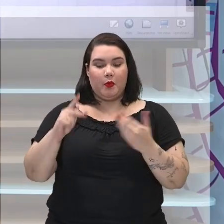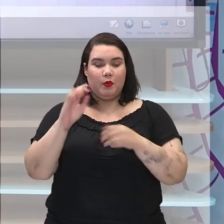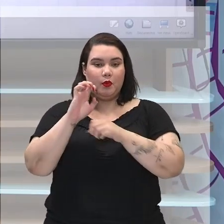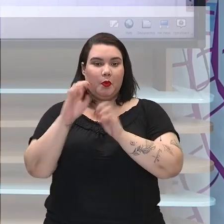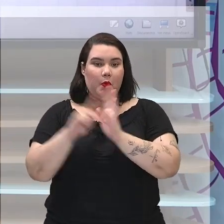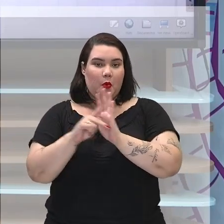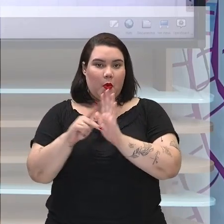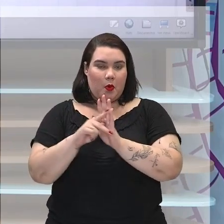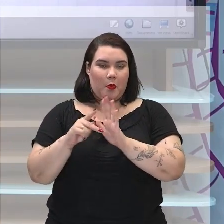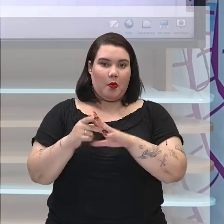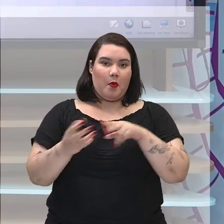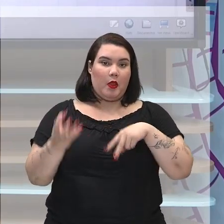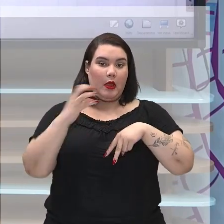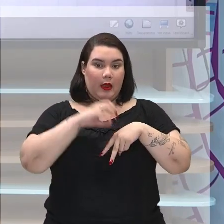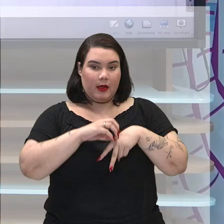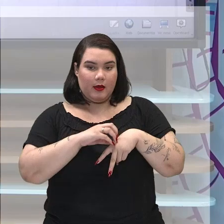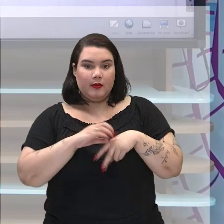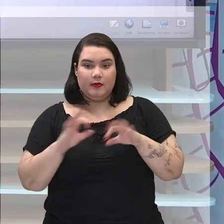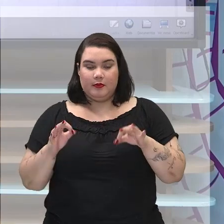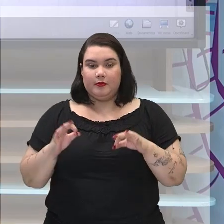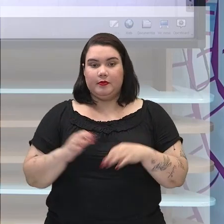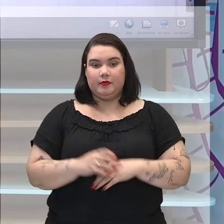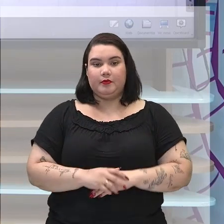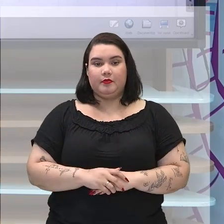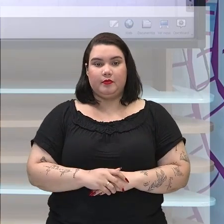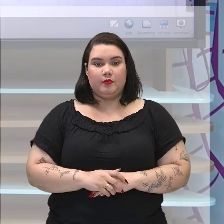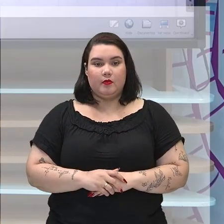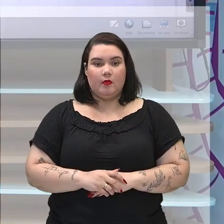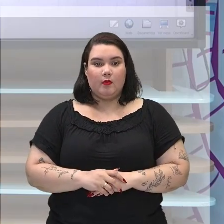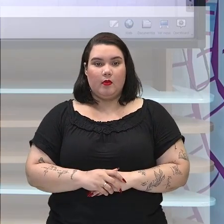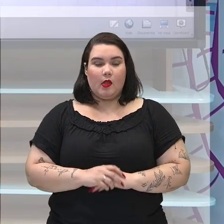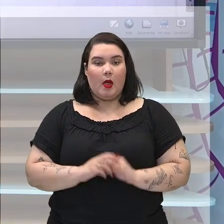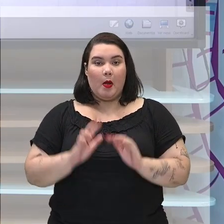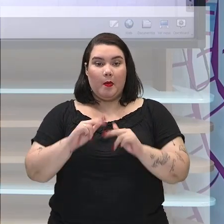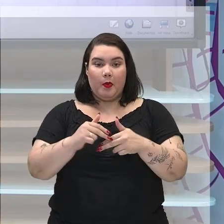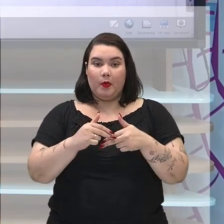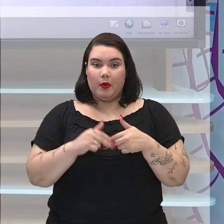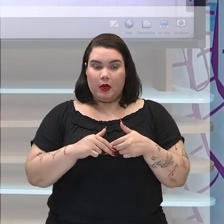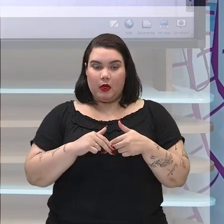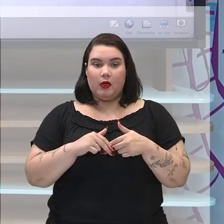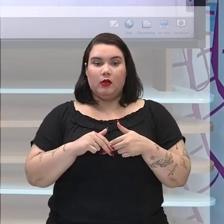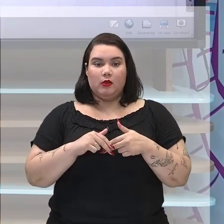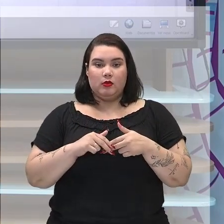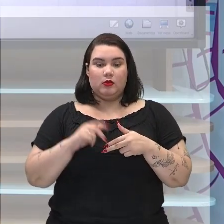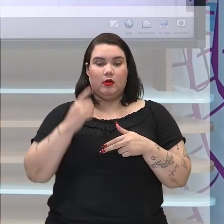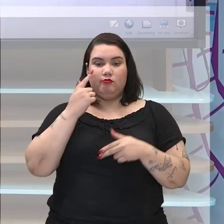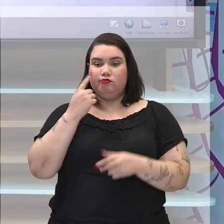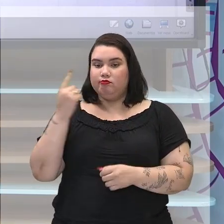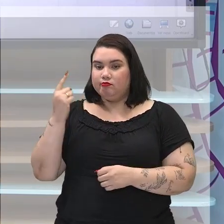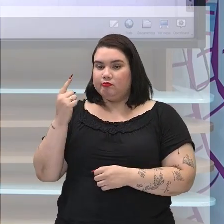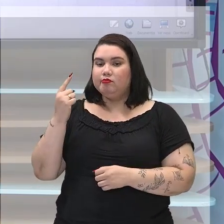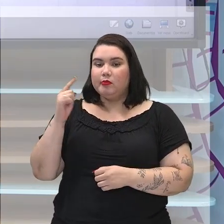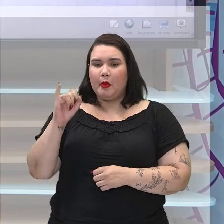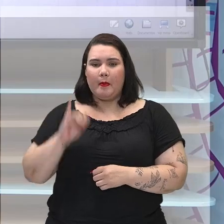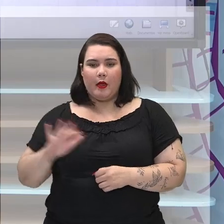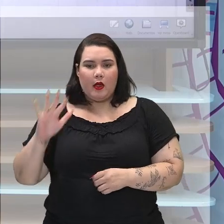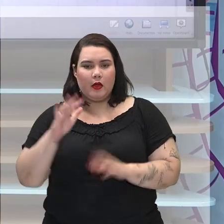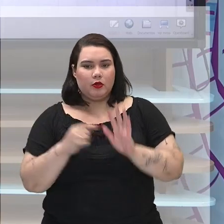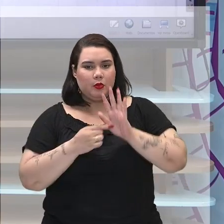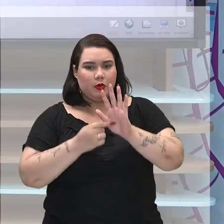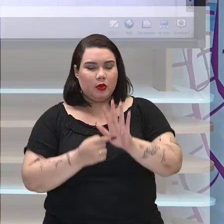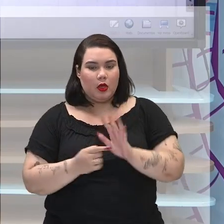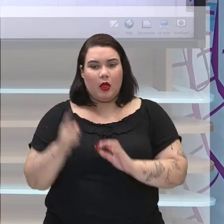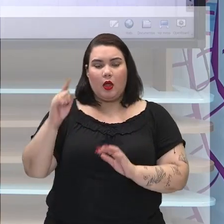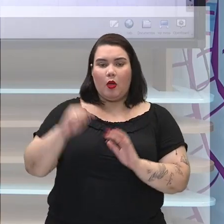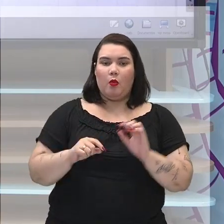monarquia, então é por isso que a figura aqui, né, da biblioteca real portuguesa é uma